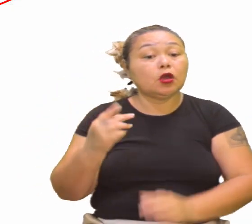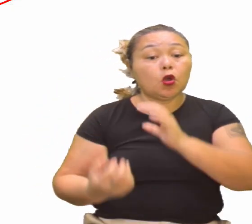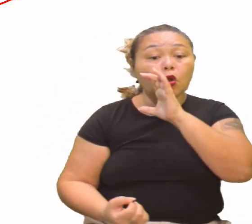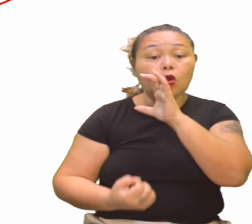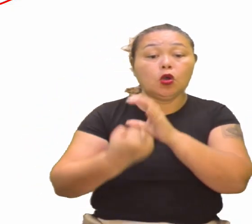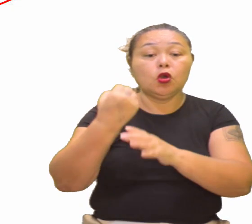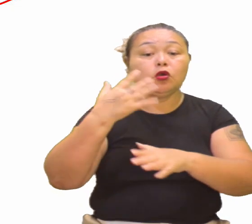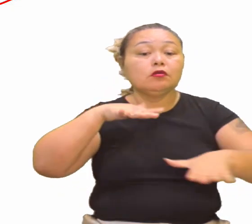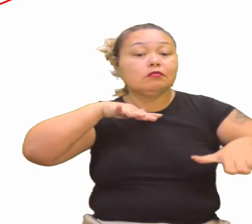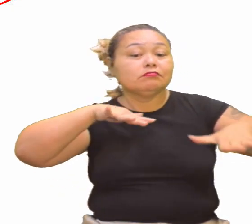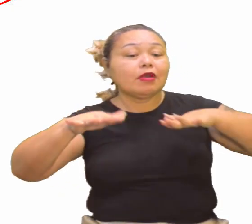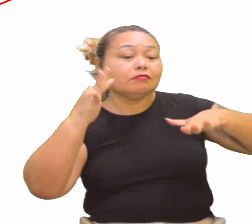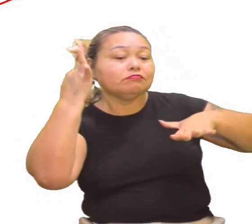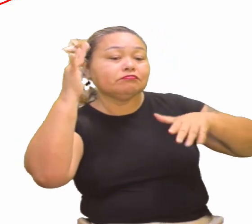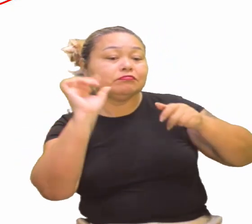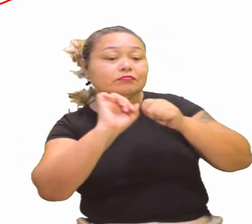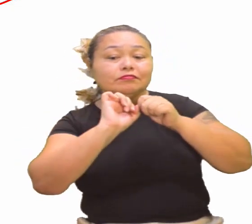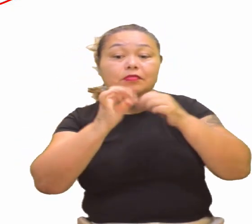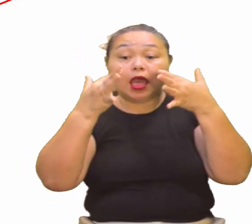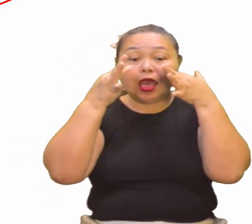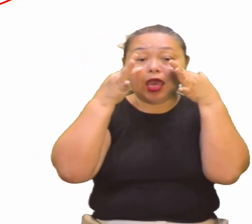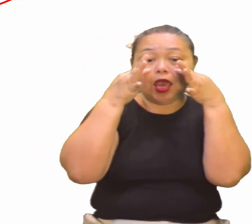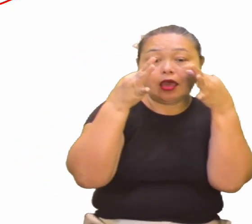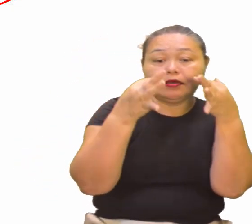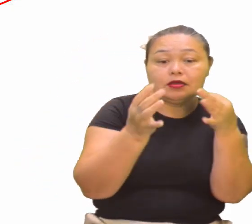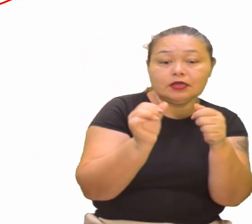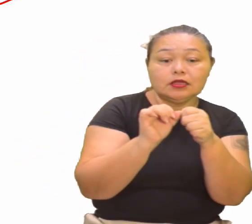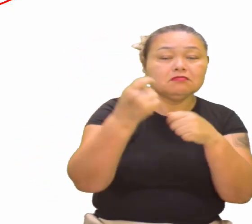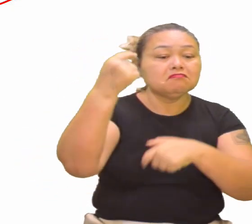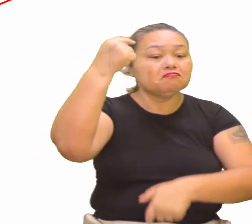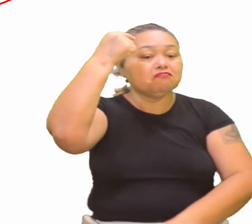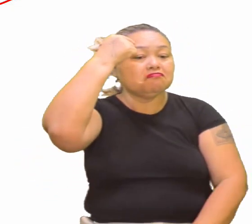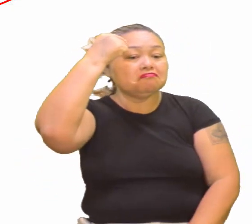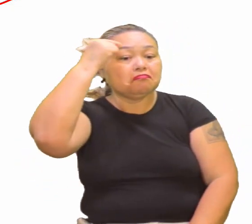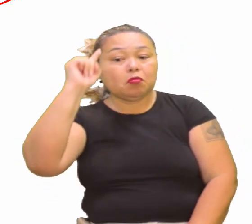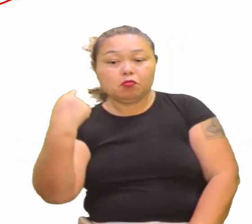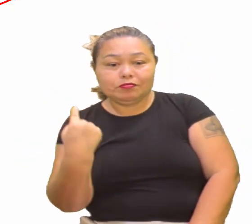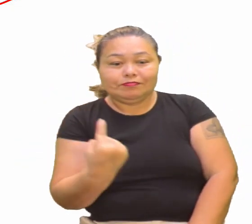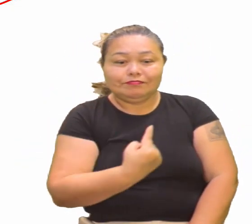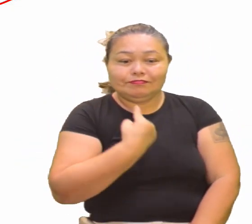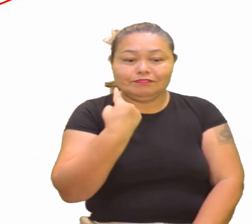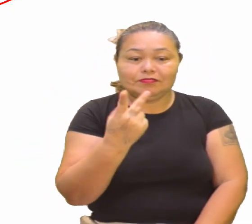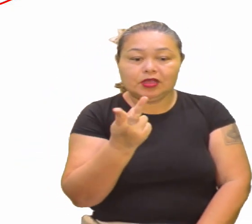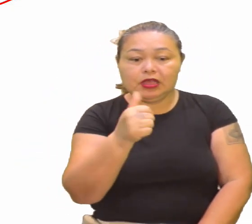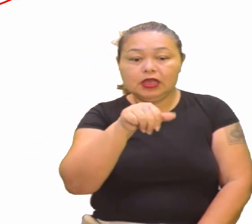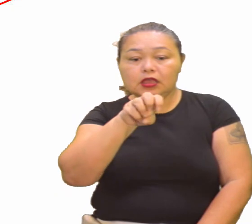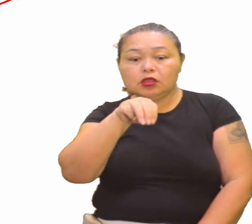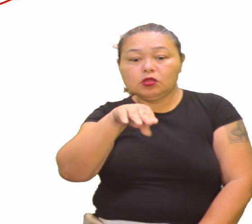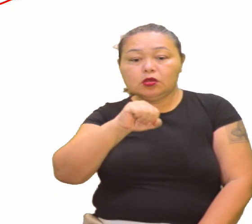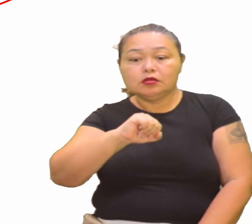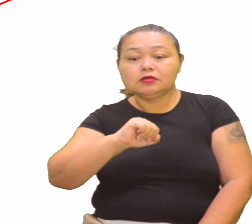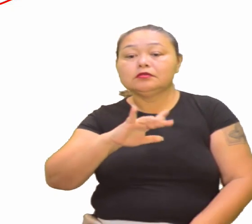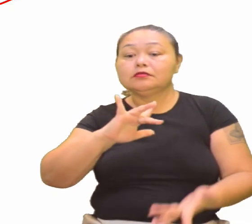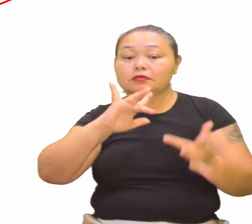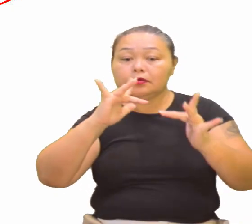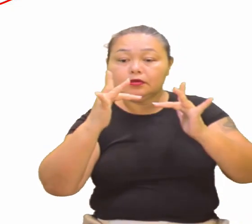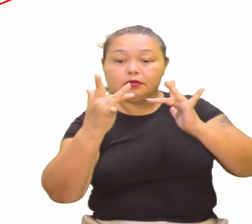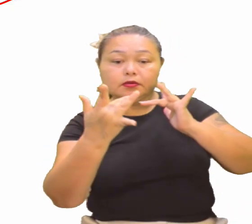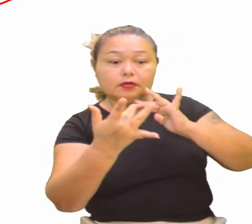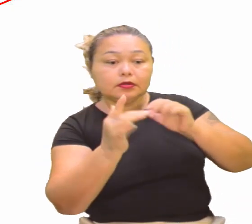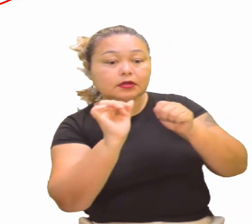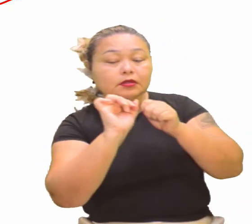surgiu o humanismo, racionalismo, individualismo, hedonismo, classicismo, universalismo.